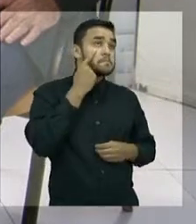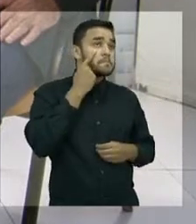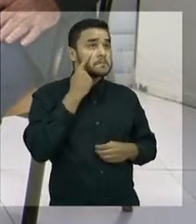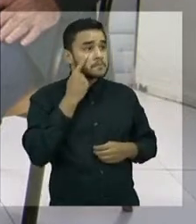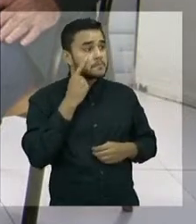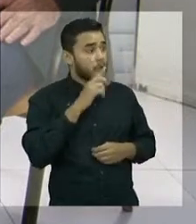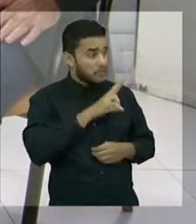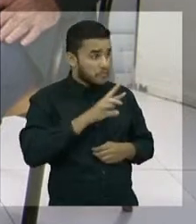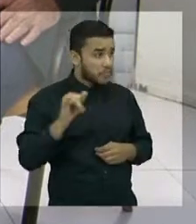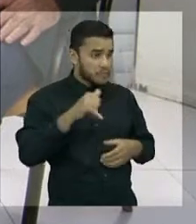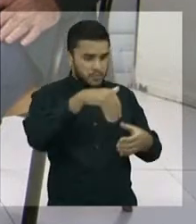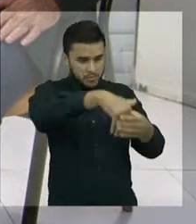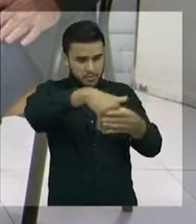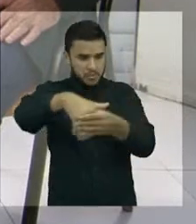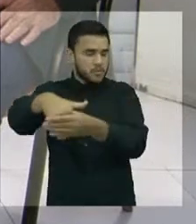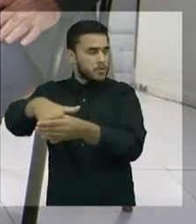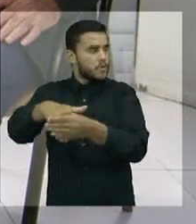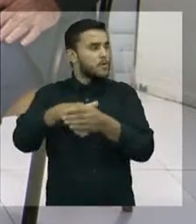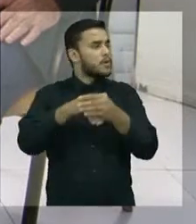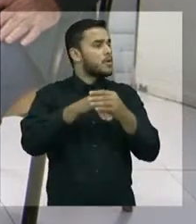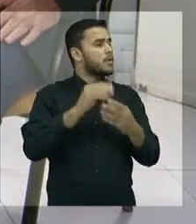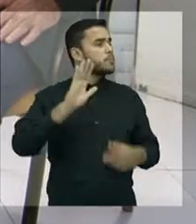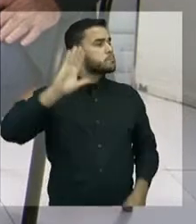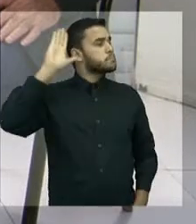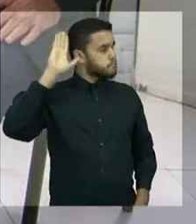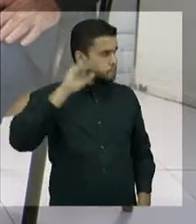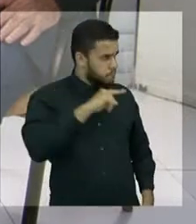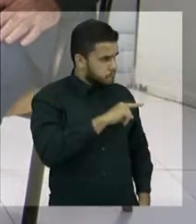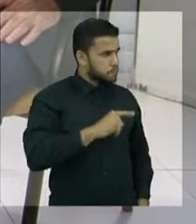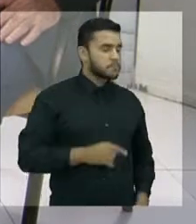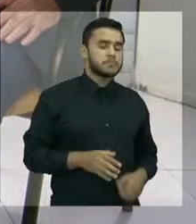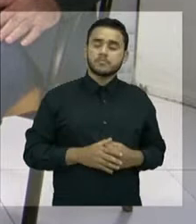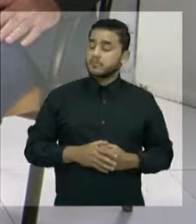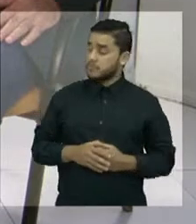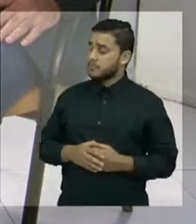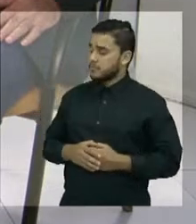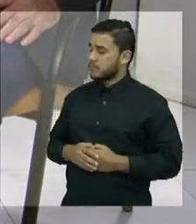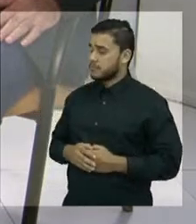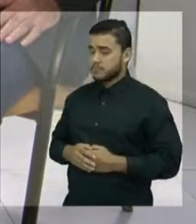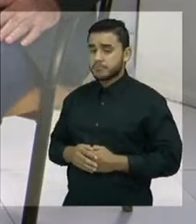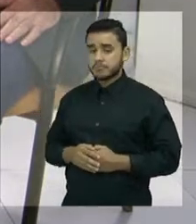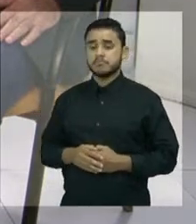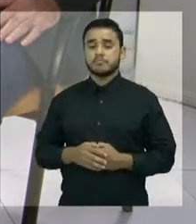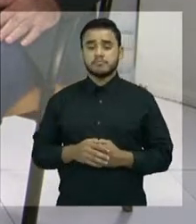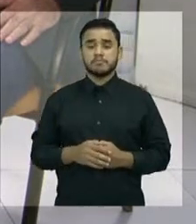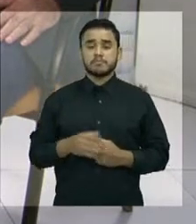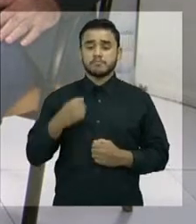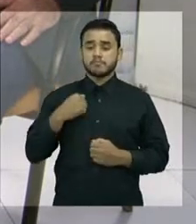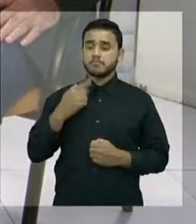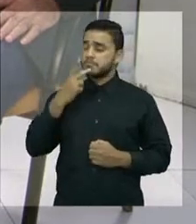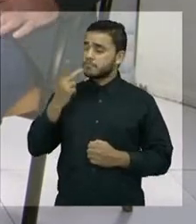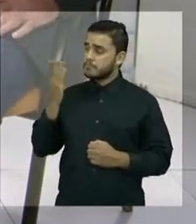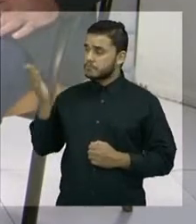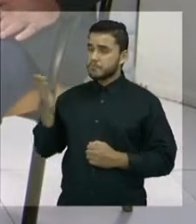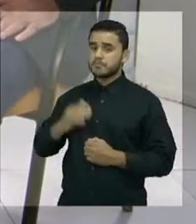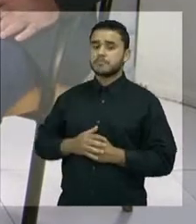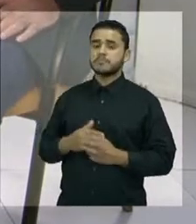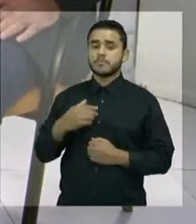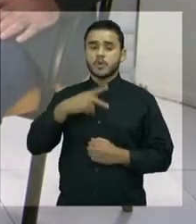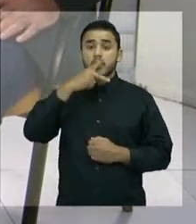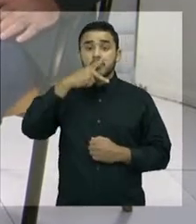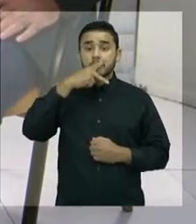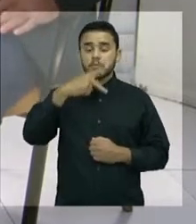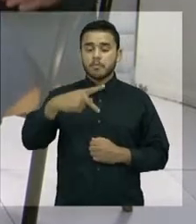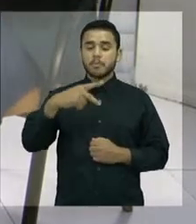sua participação na próxima eleição? Bom, primeiro, nós estamos, como você falou, no Podemos.